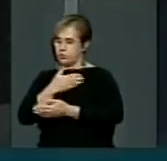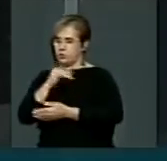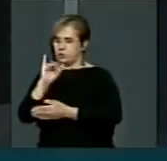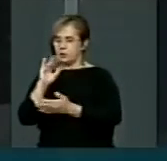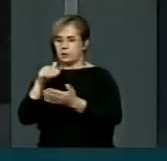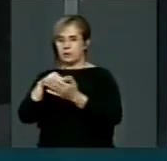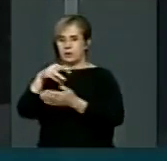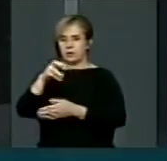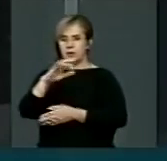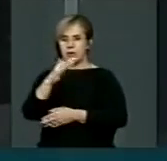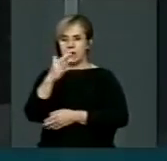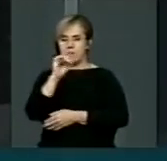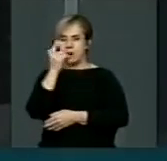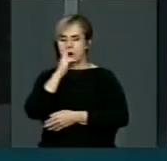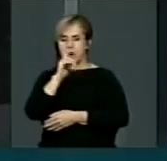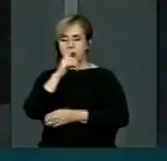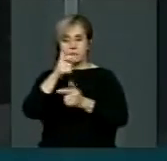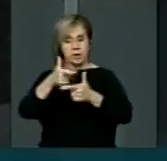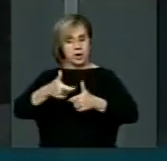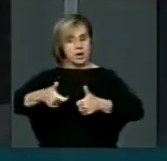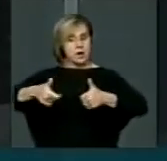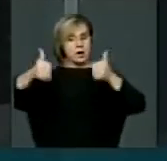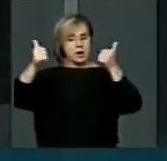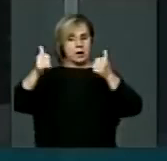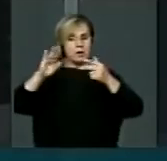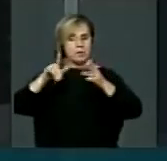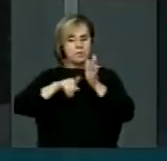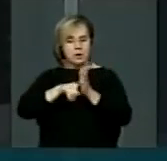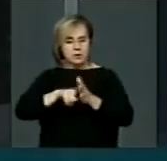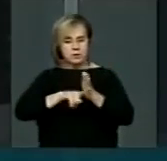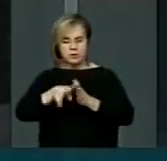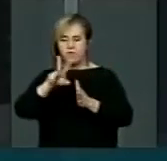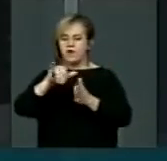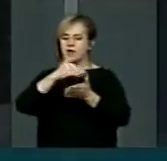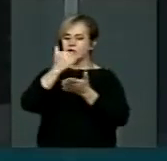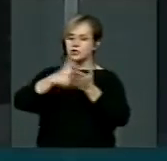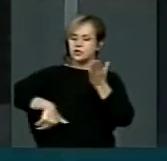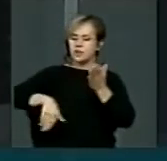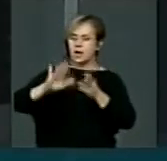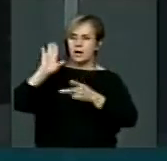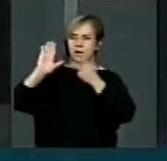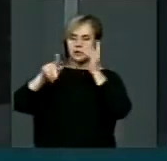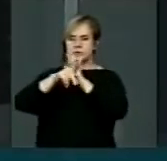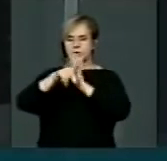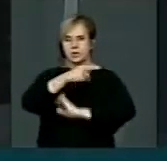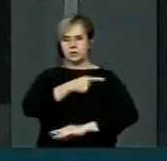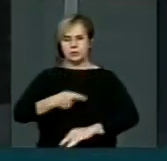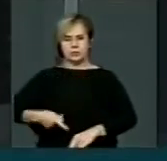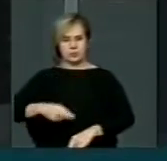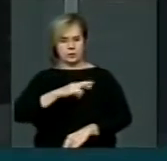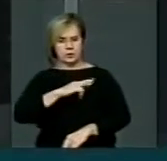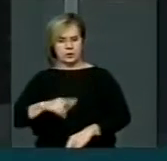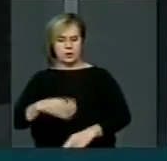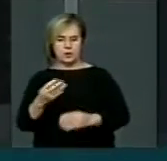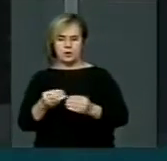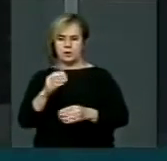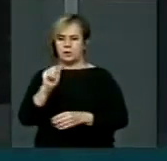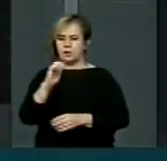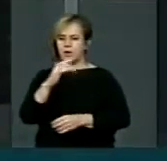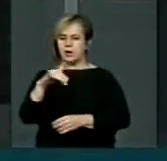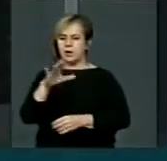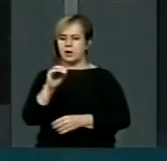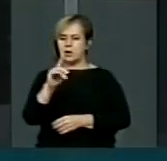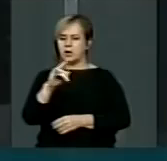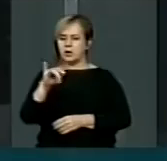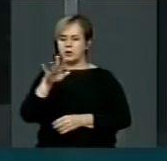março não conseguir crescer nas pesquisas, retirará a sua candidatura a presidente da República. Ou seja, a Aécio, o Dilma e o